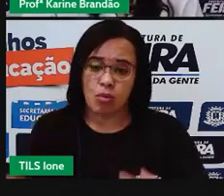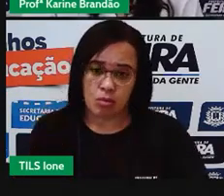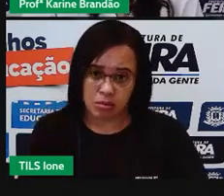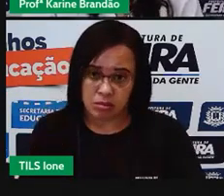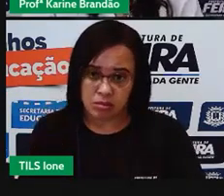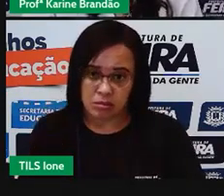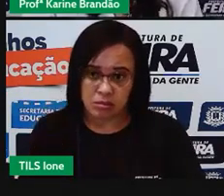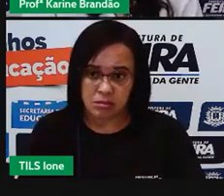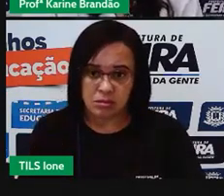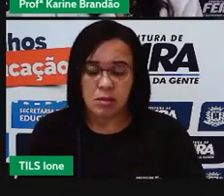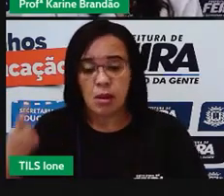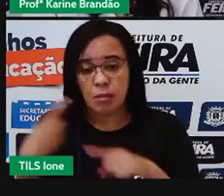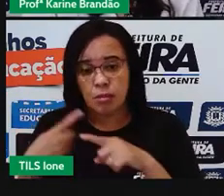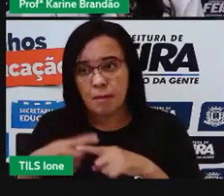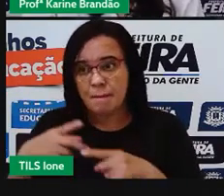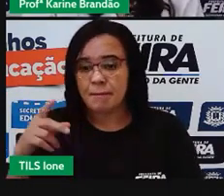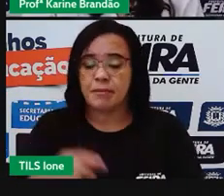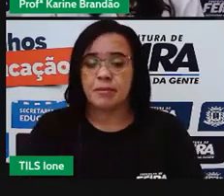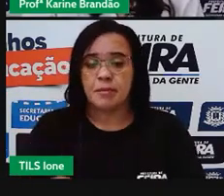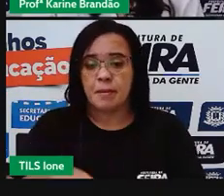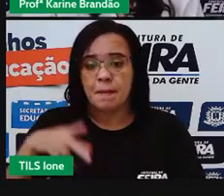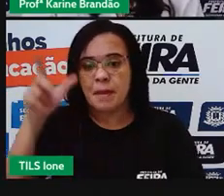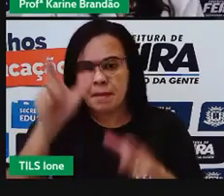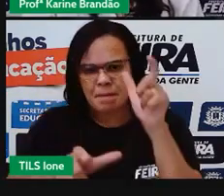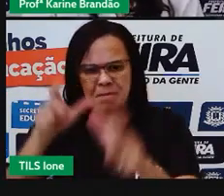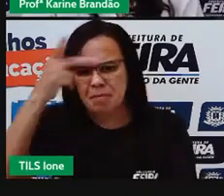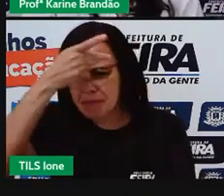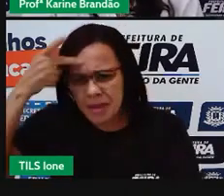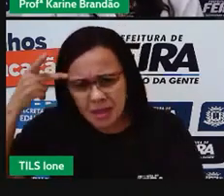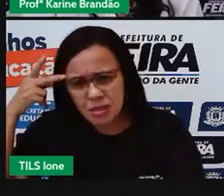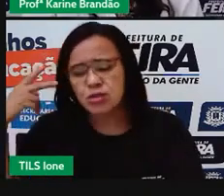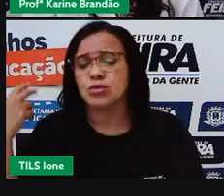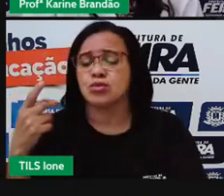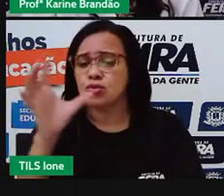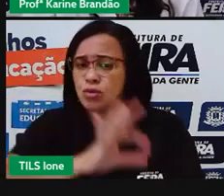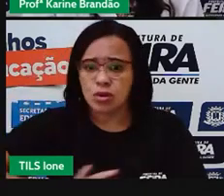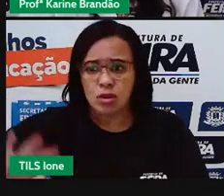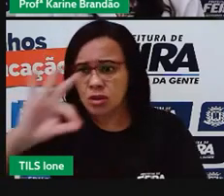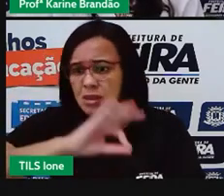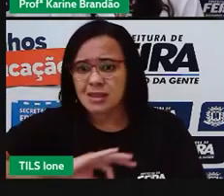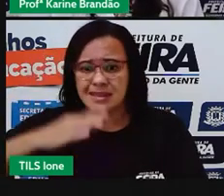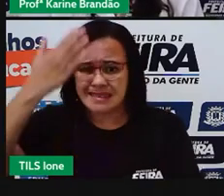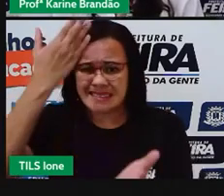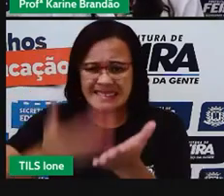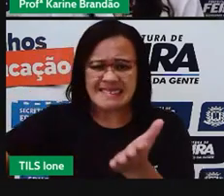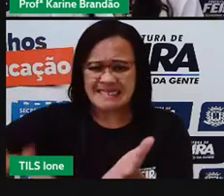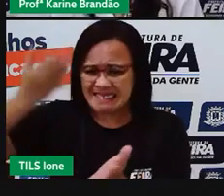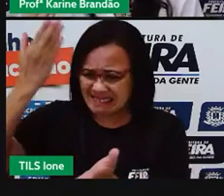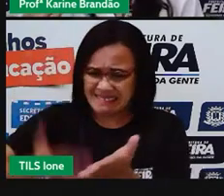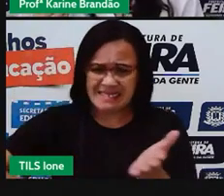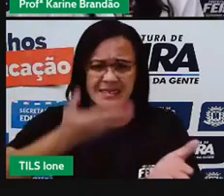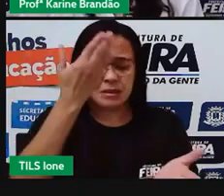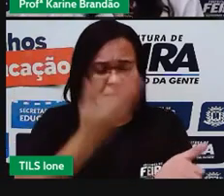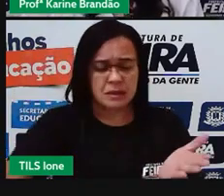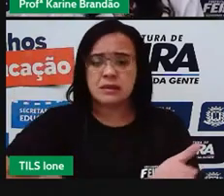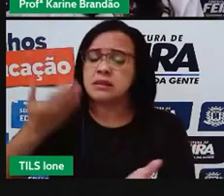brasileiros em um ano. É muita água que está sendo perdida, que está sendo consumida